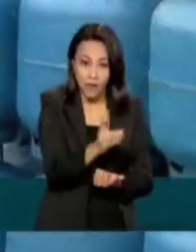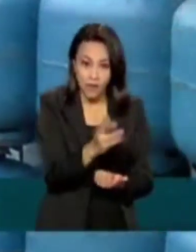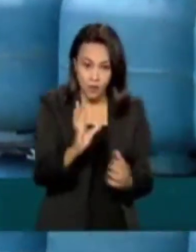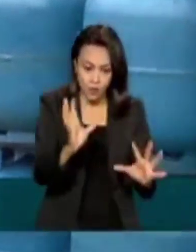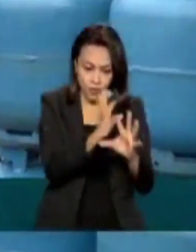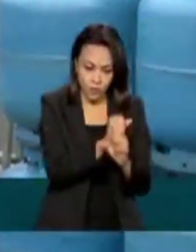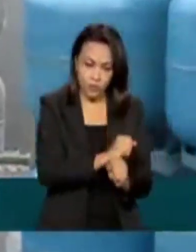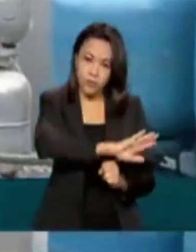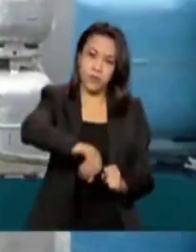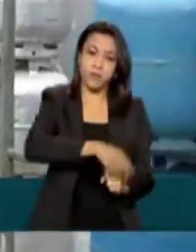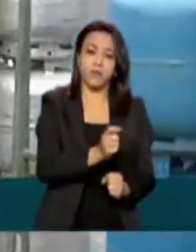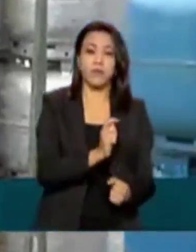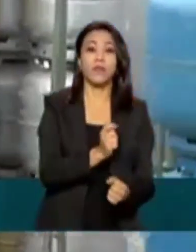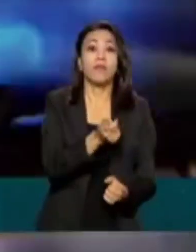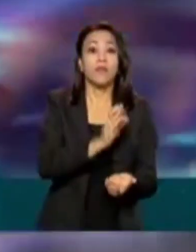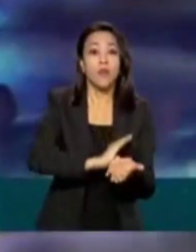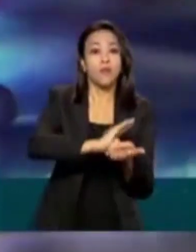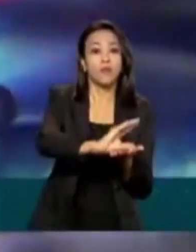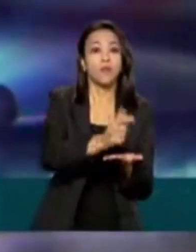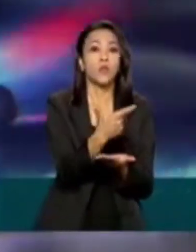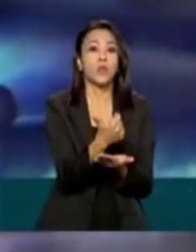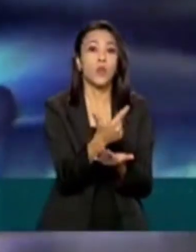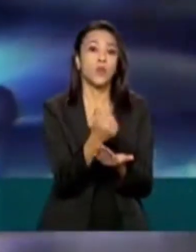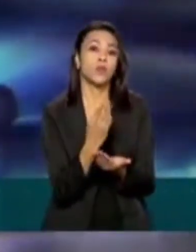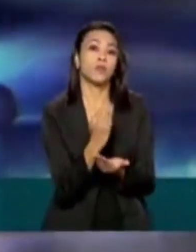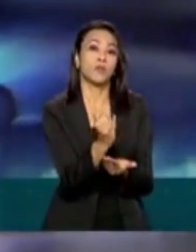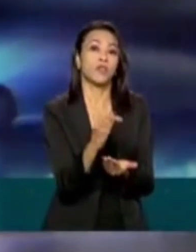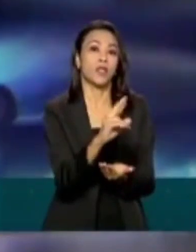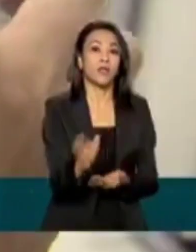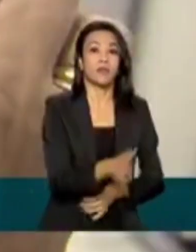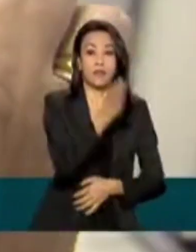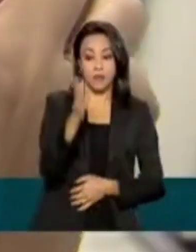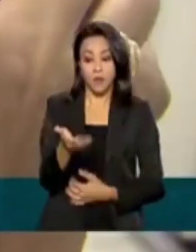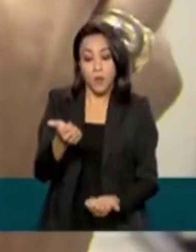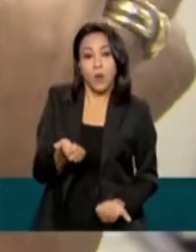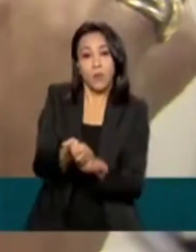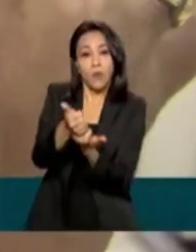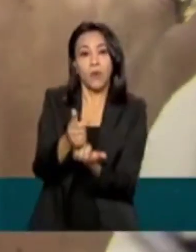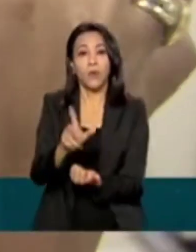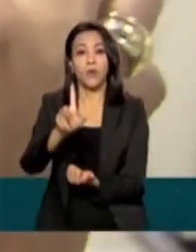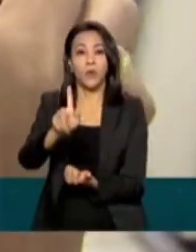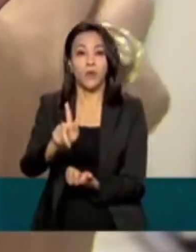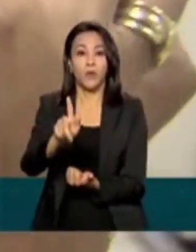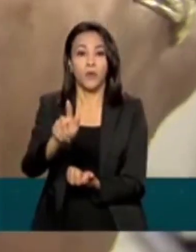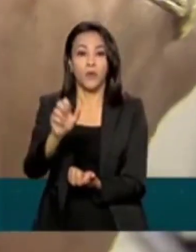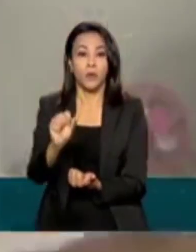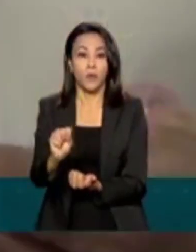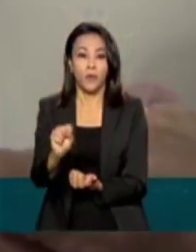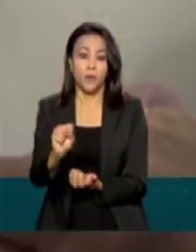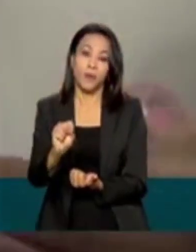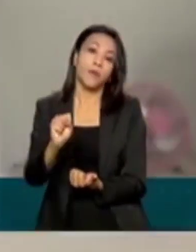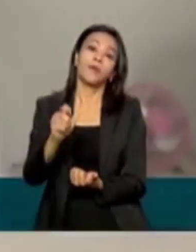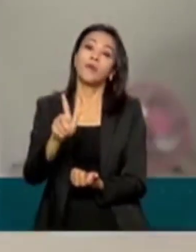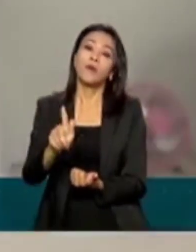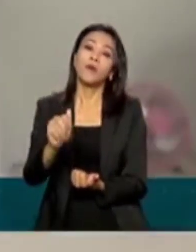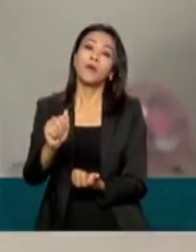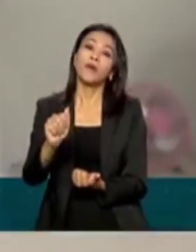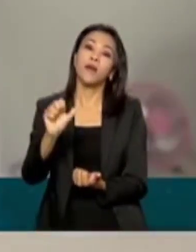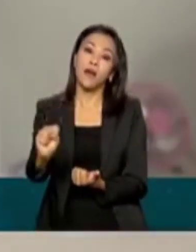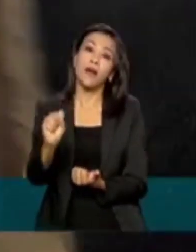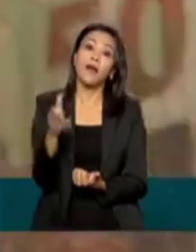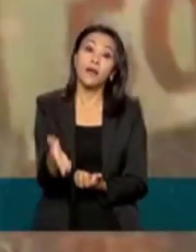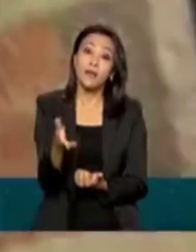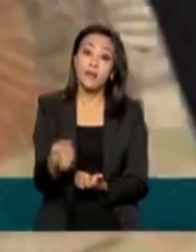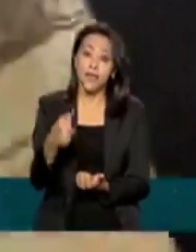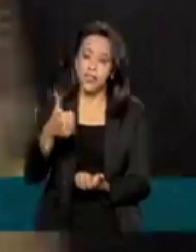repassados cerca de 12 bilhões de reais. Já o Auxílio Gás, que é equivalente ao valor da média nacional do botijão de gás de cozinha